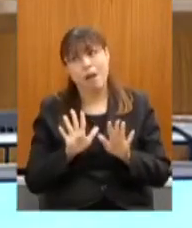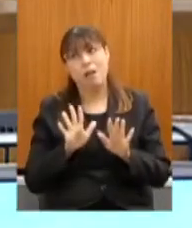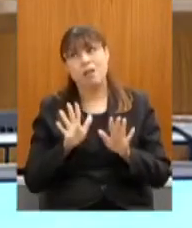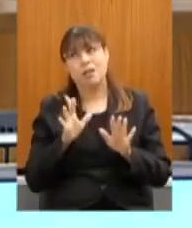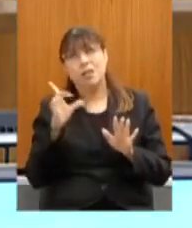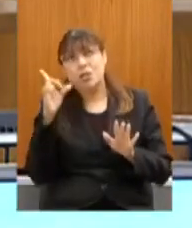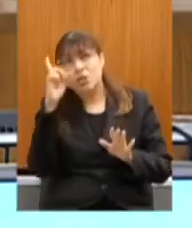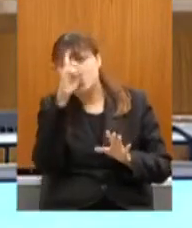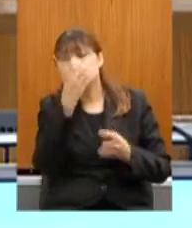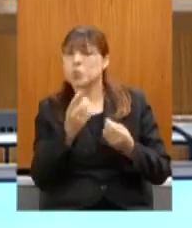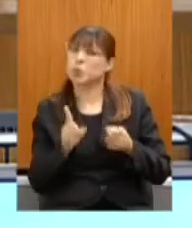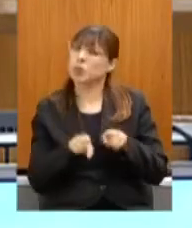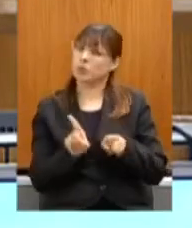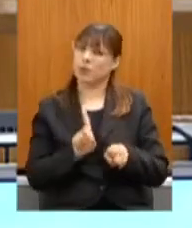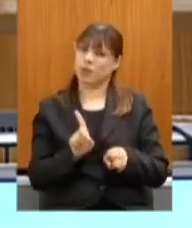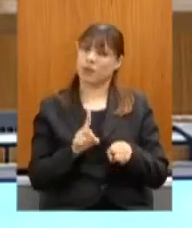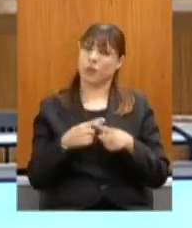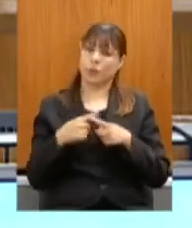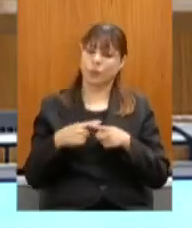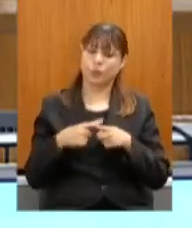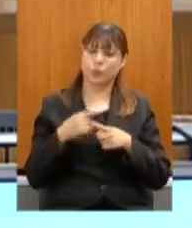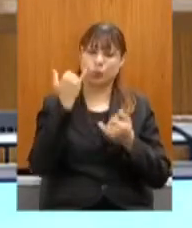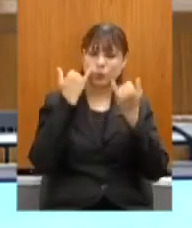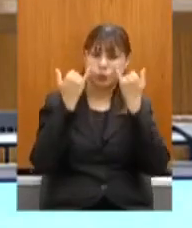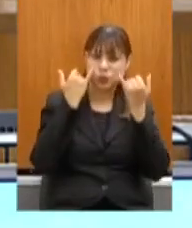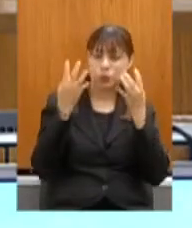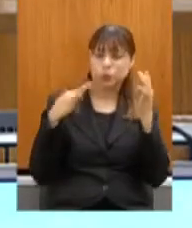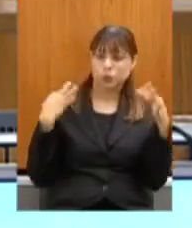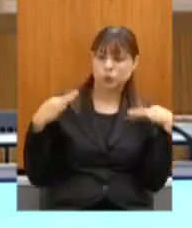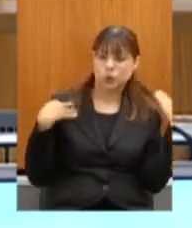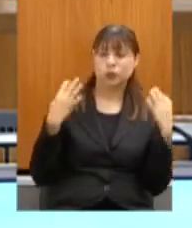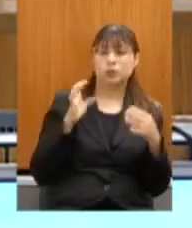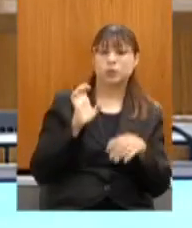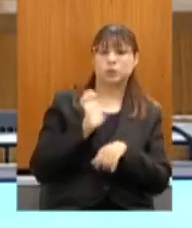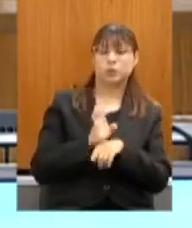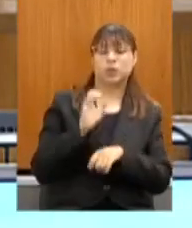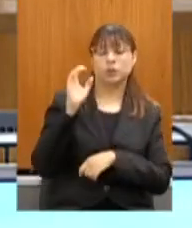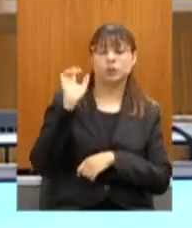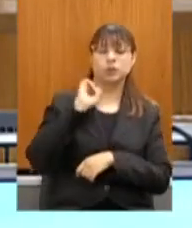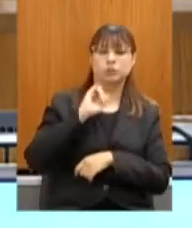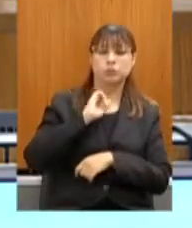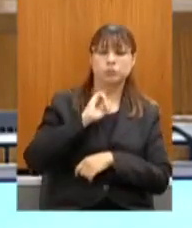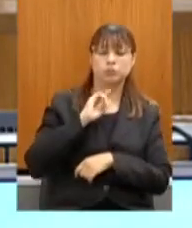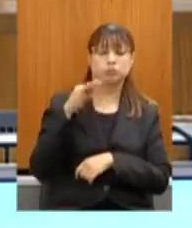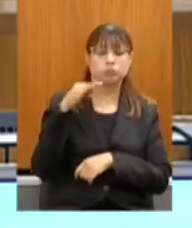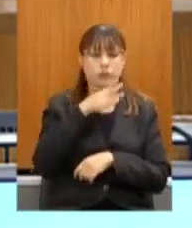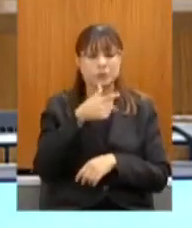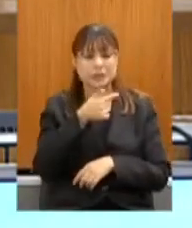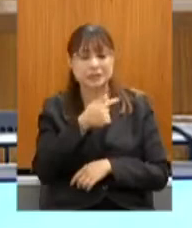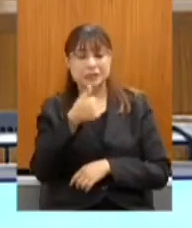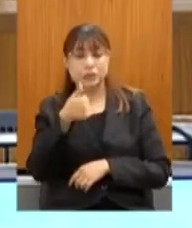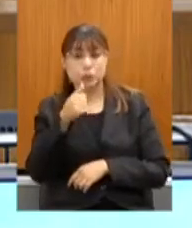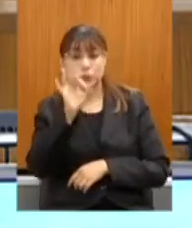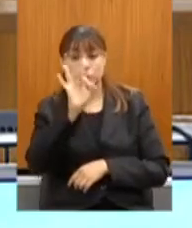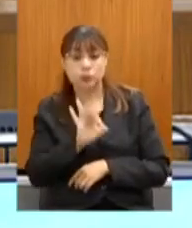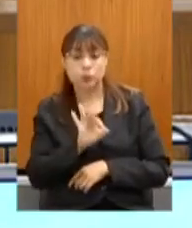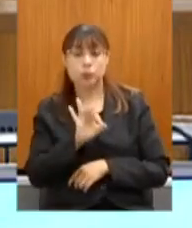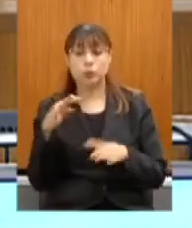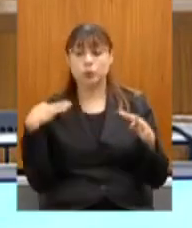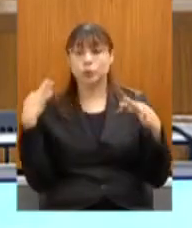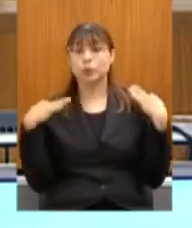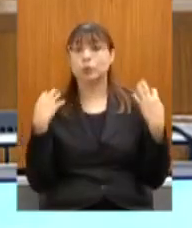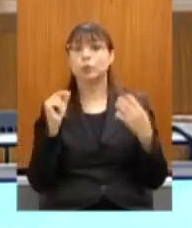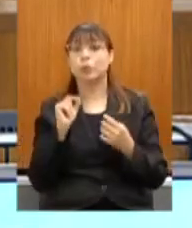quando analisamos os dados do turismo no Estado de Minas Gerais, onde 71% do turismo é um